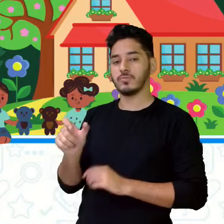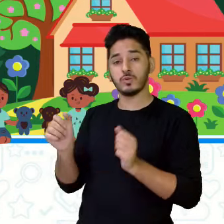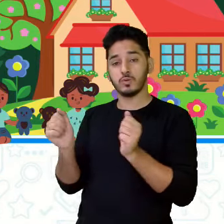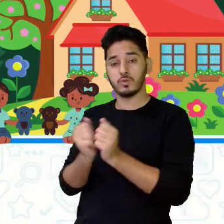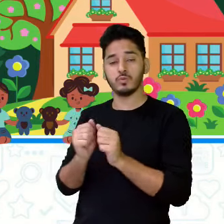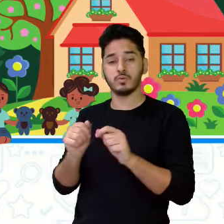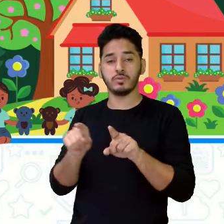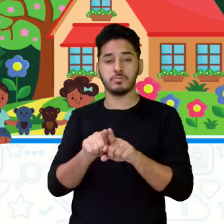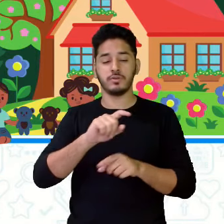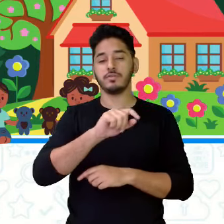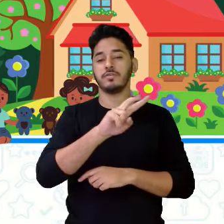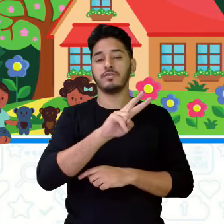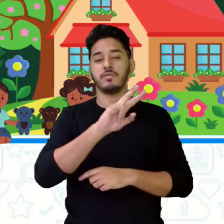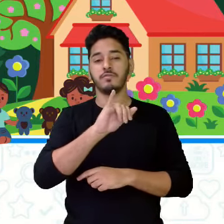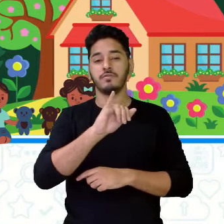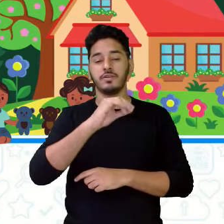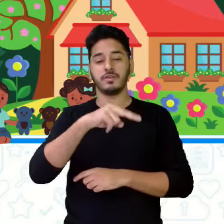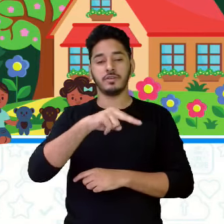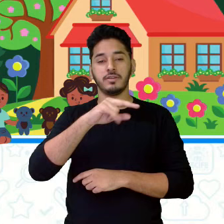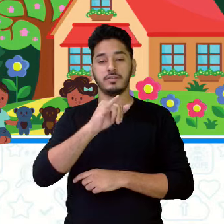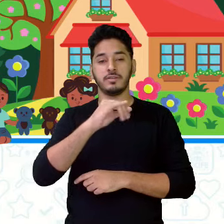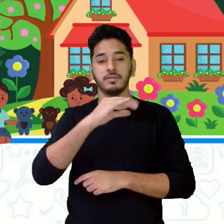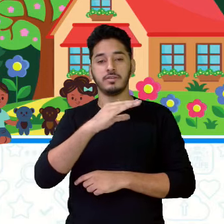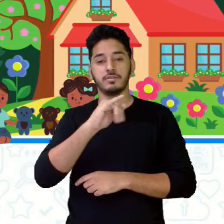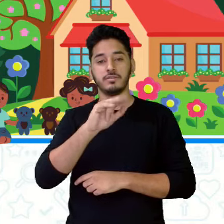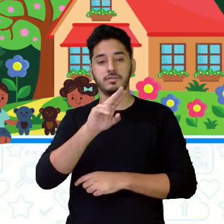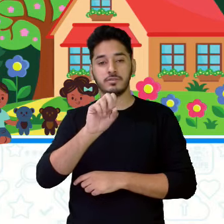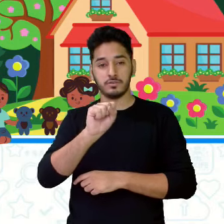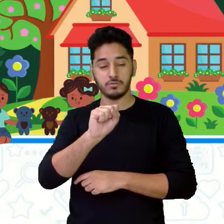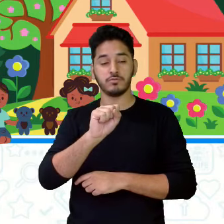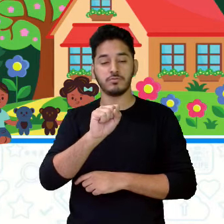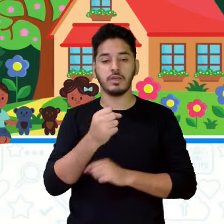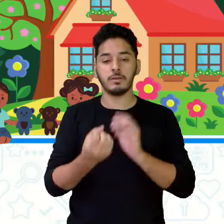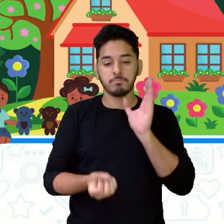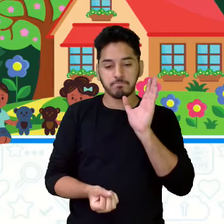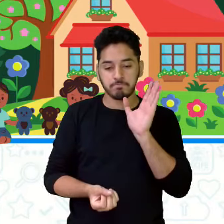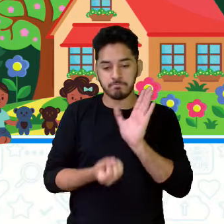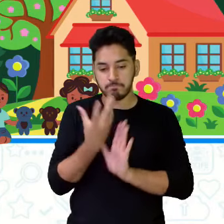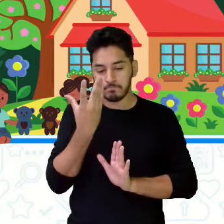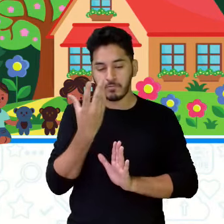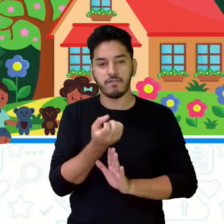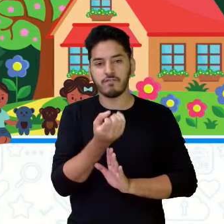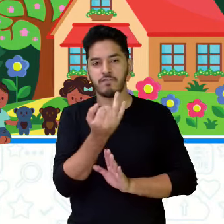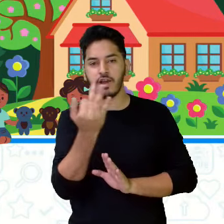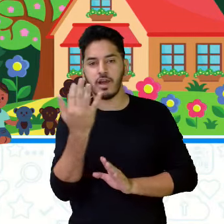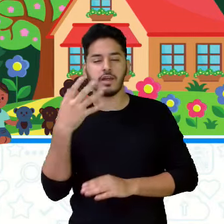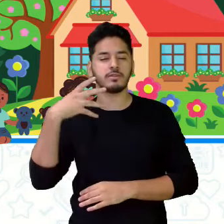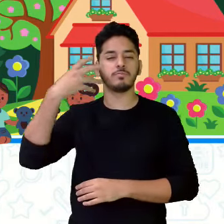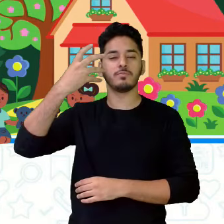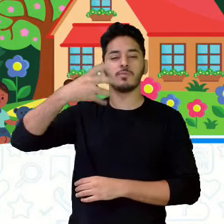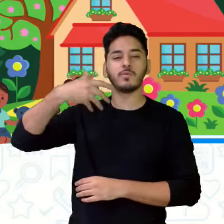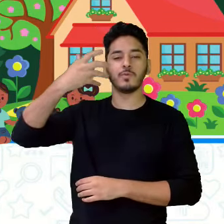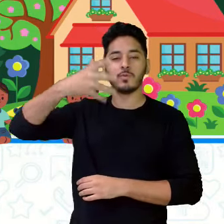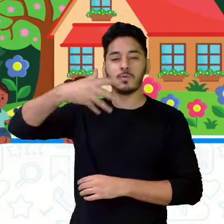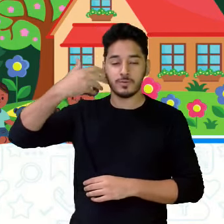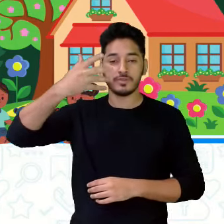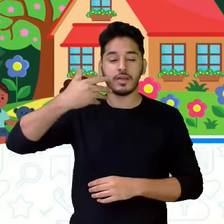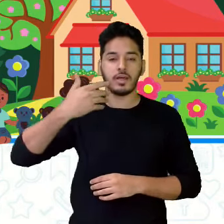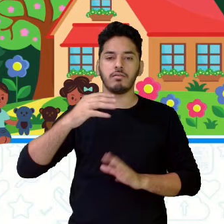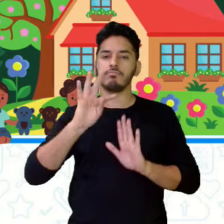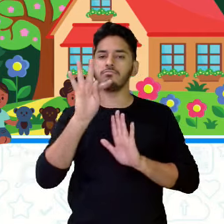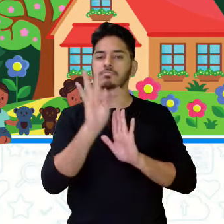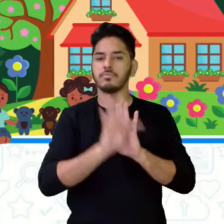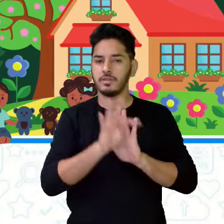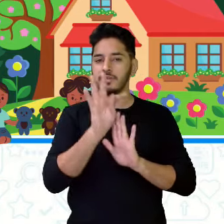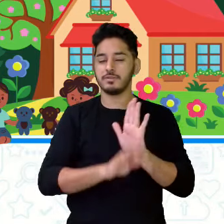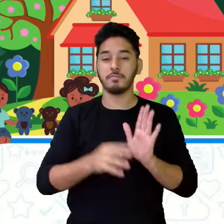com Vinícius de Moraes, fizeram, escreveram, são criadores de várias músicas, também de textos